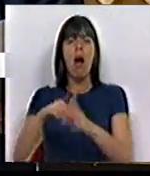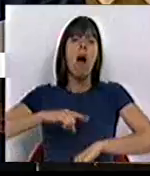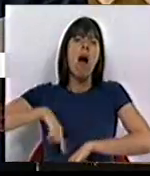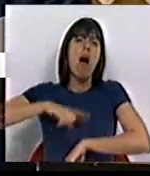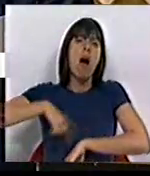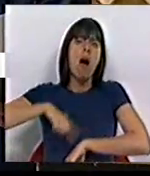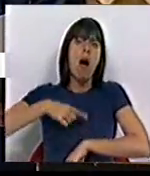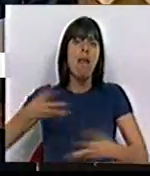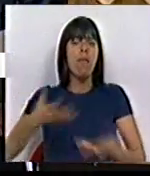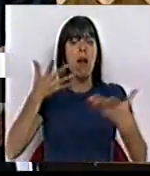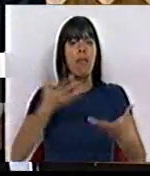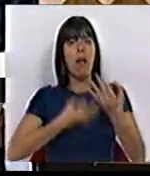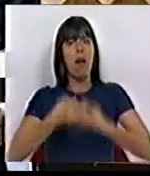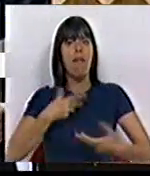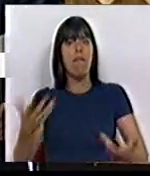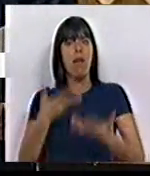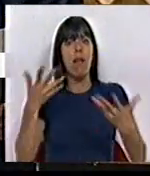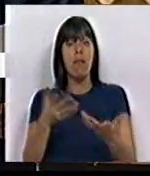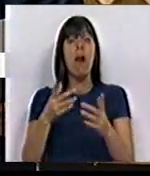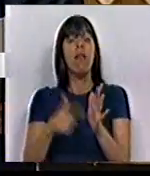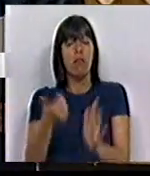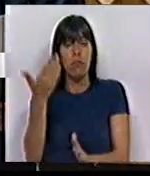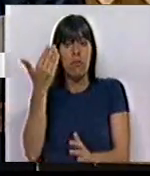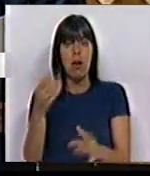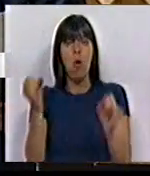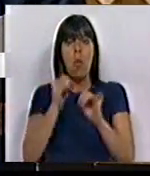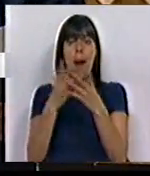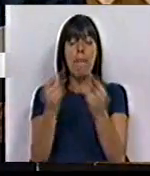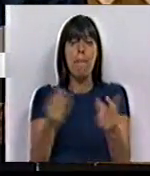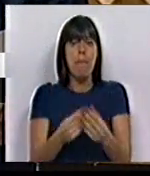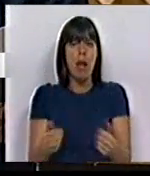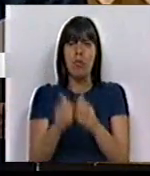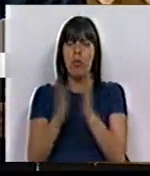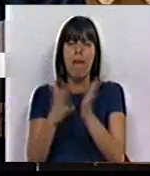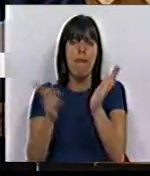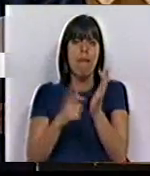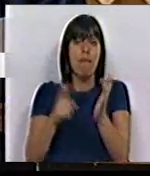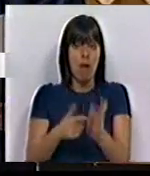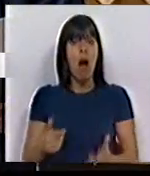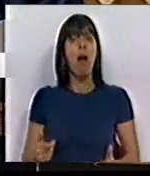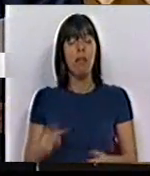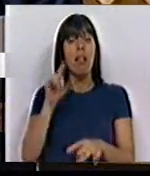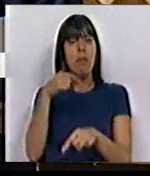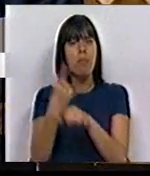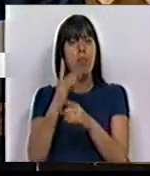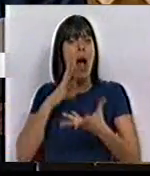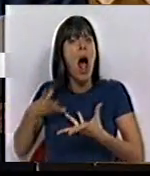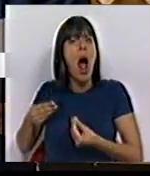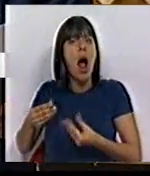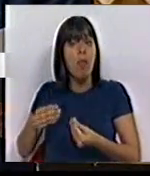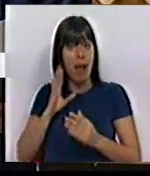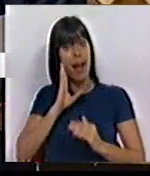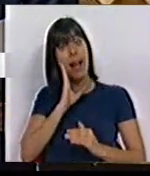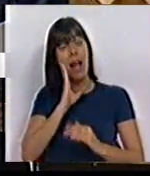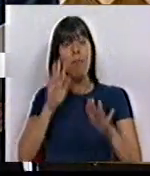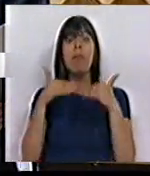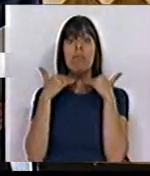horas e horas para serem atendidos. Com carências e falta de meios de toda a ordem, a um ponto de até as almofadas para